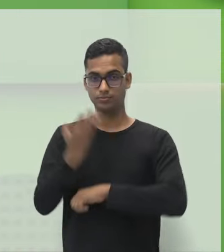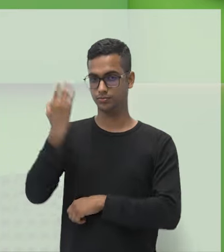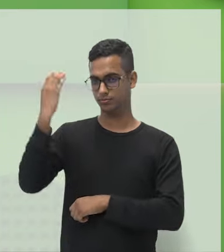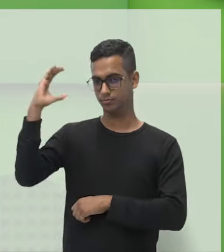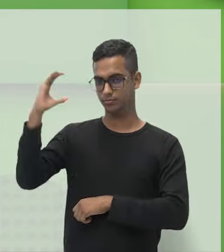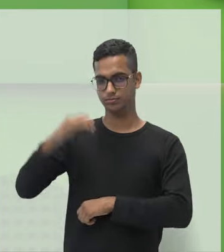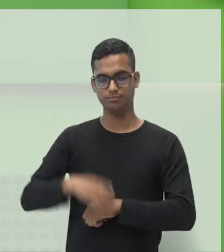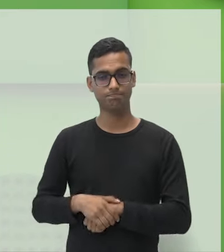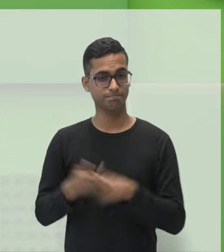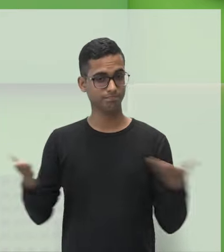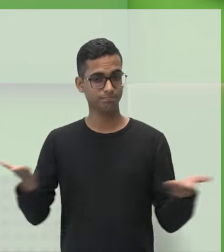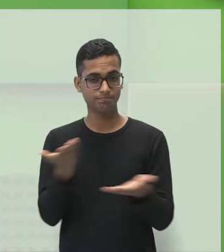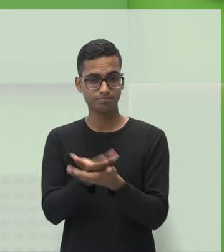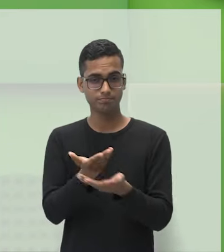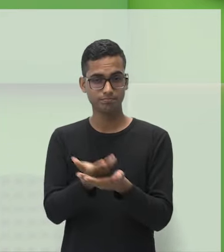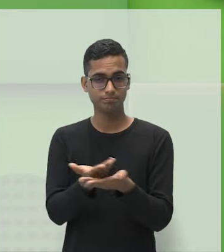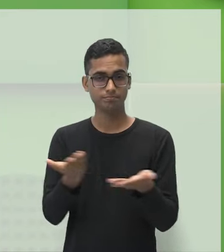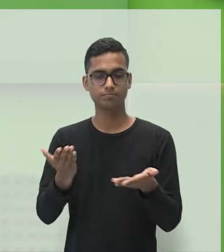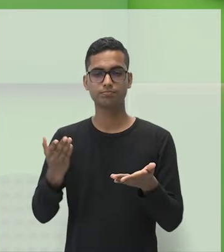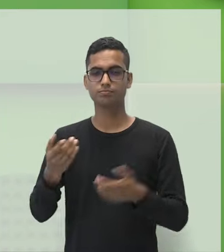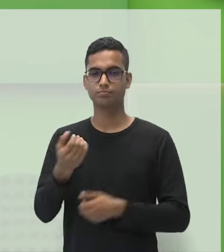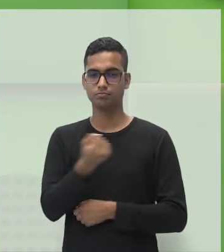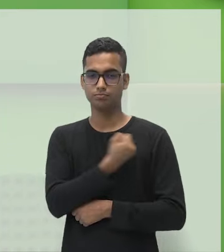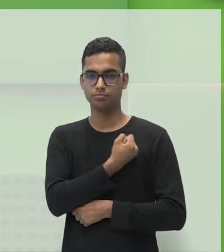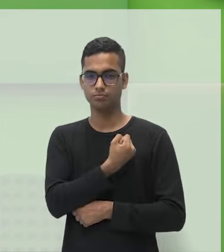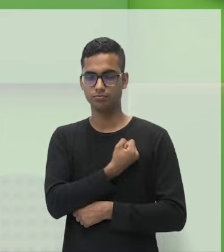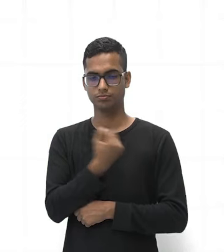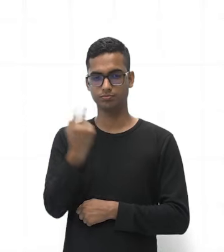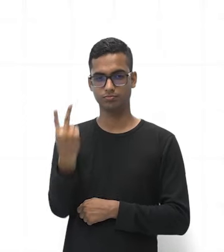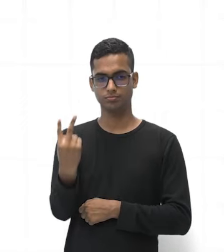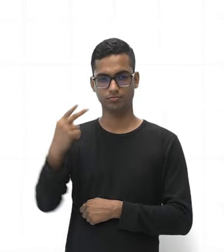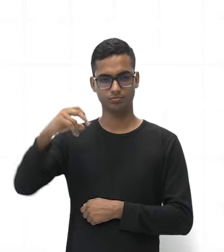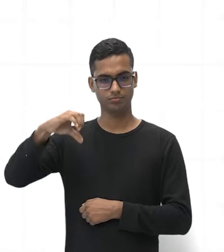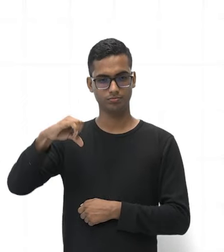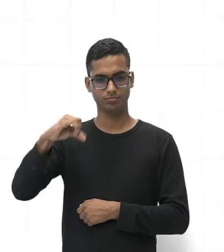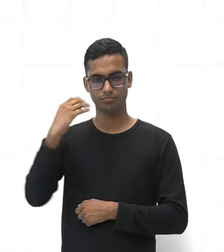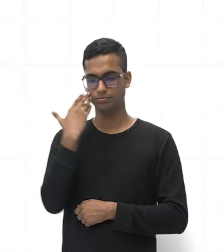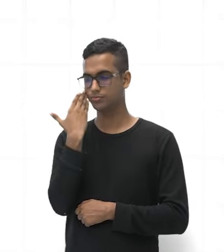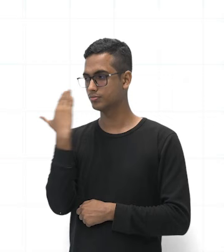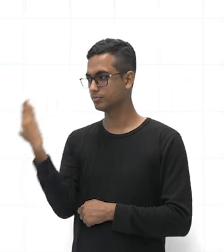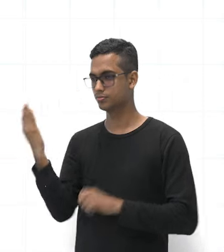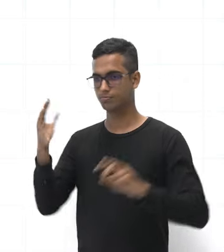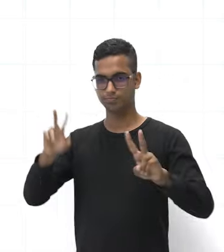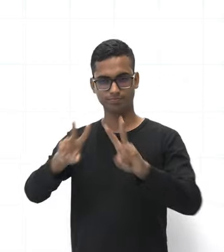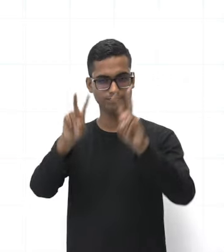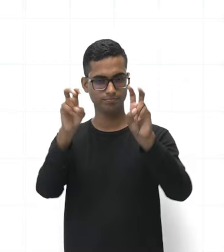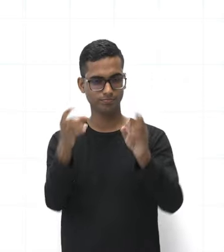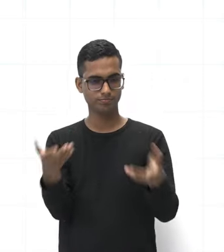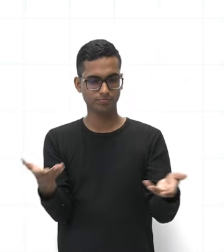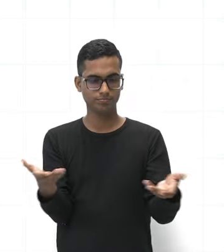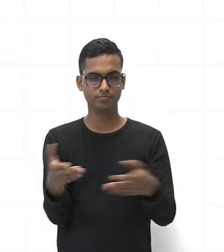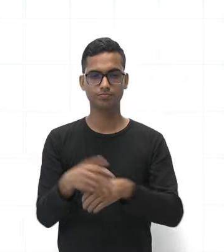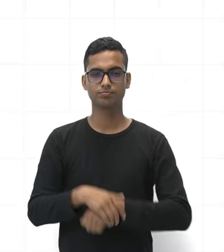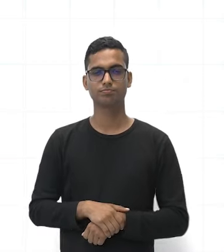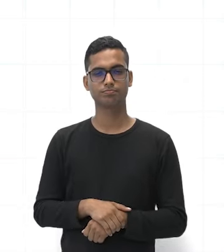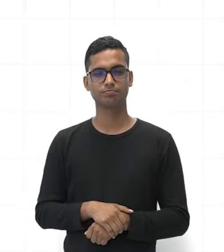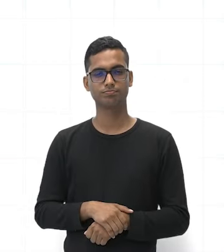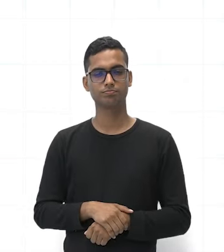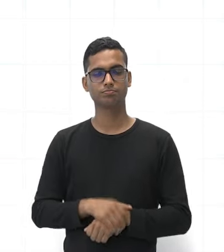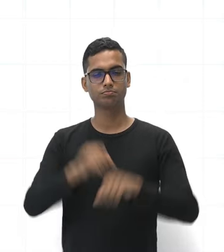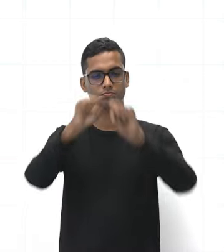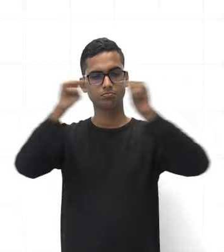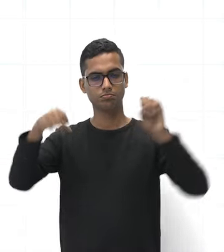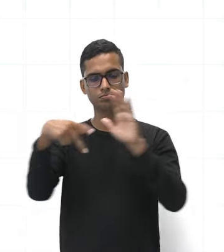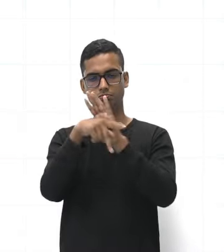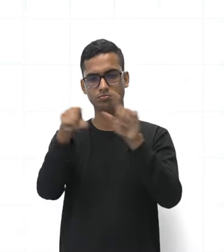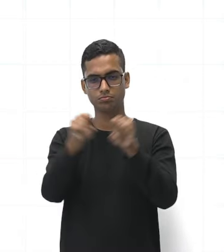ciências e vamos para a nossa aula de número 29. Com objetos de conhecimento, interação